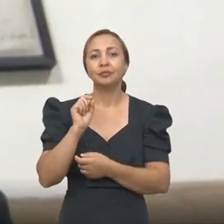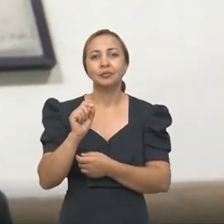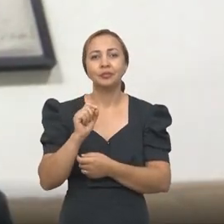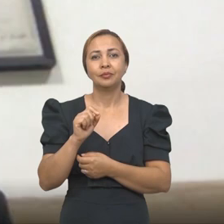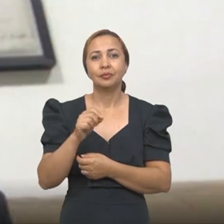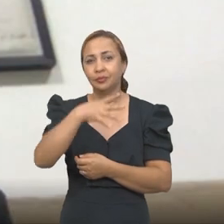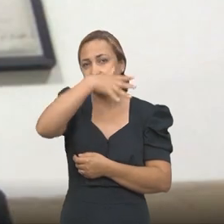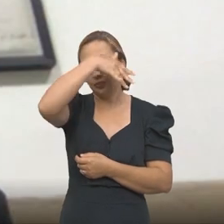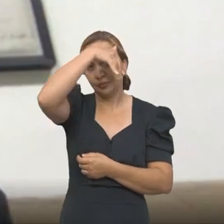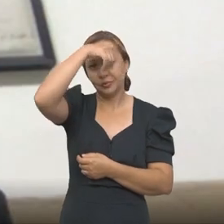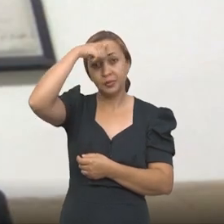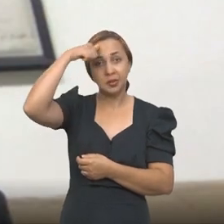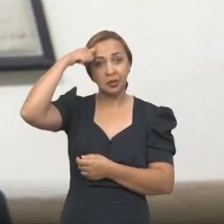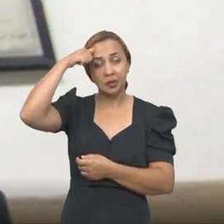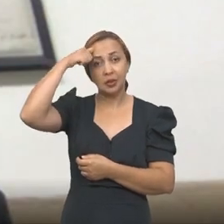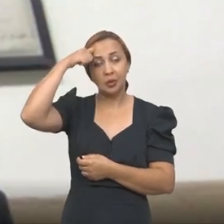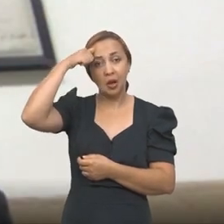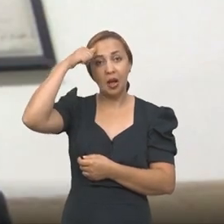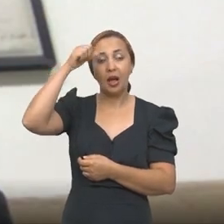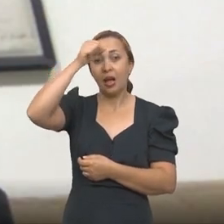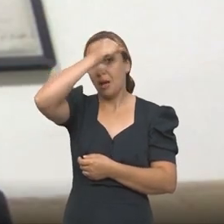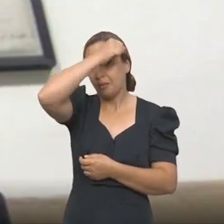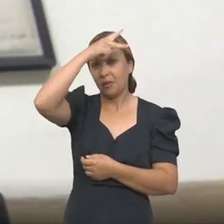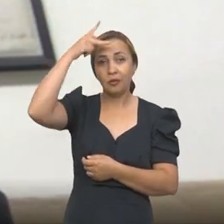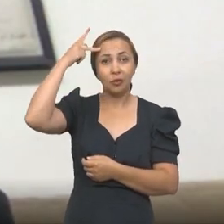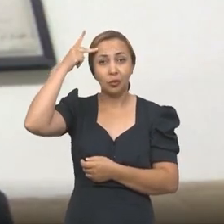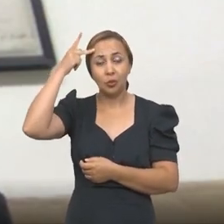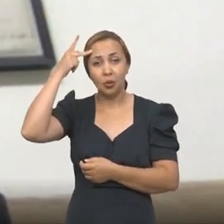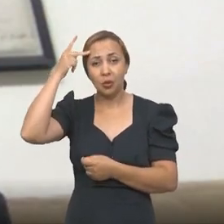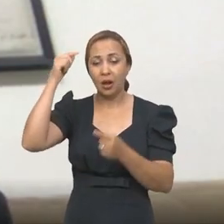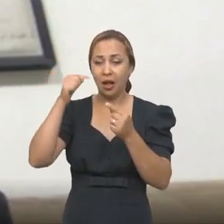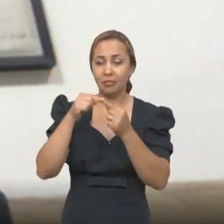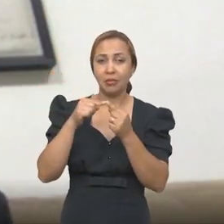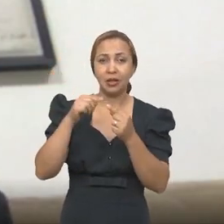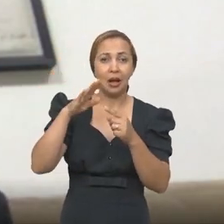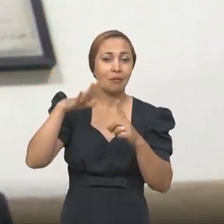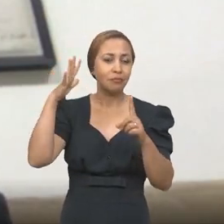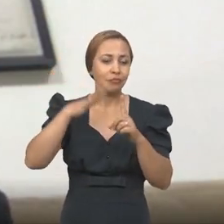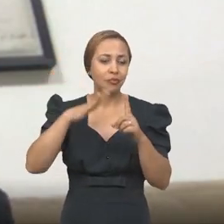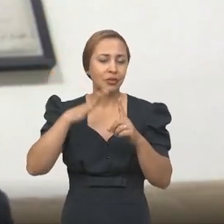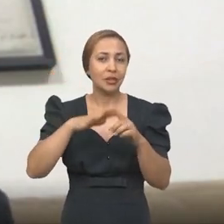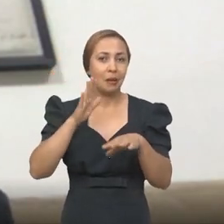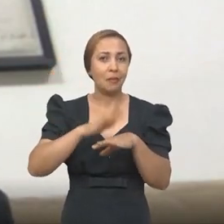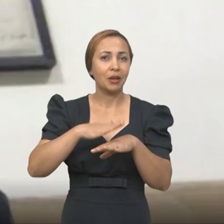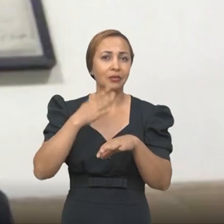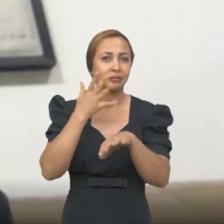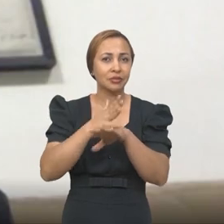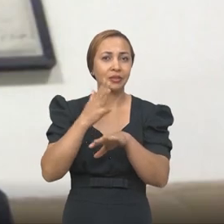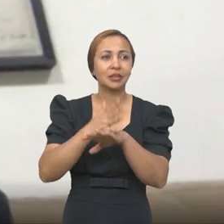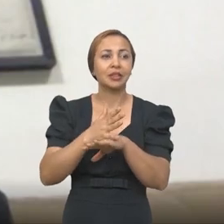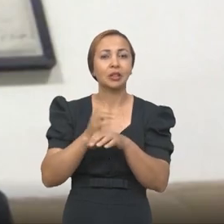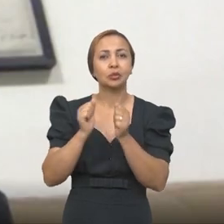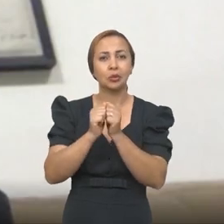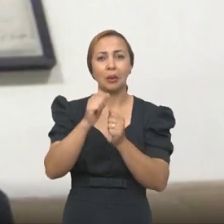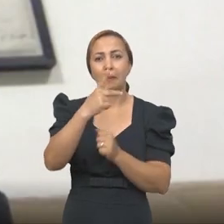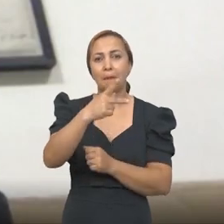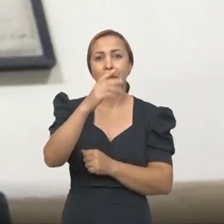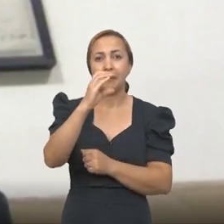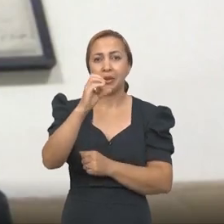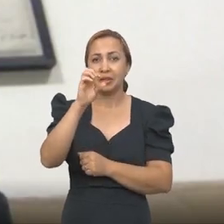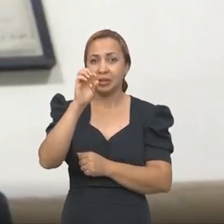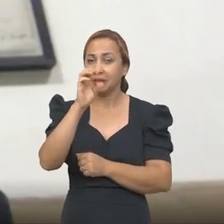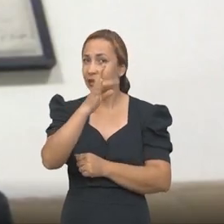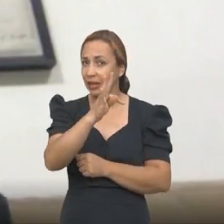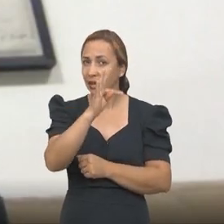é que a prefeitura invista mais em testar com a PCR,